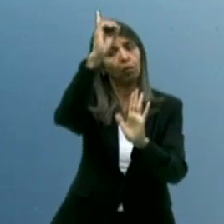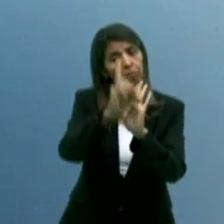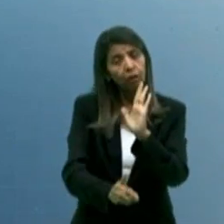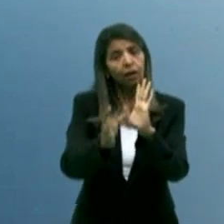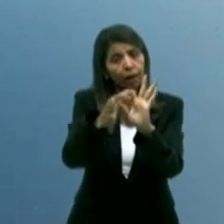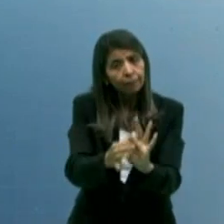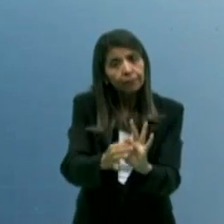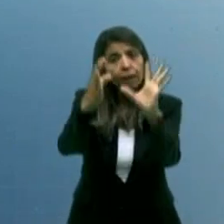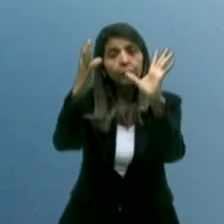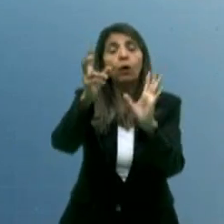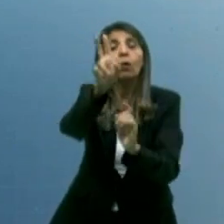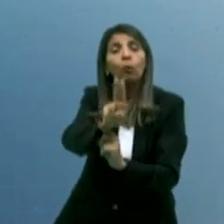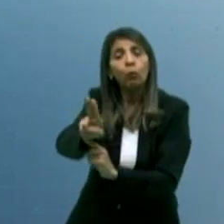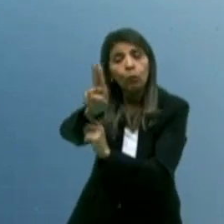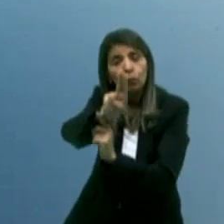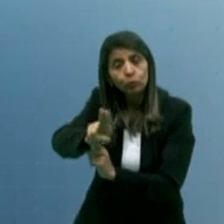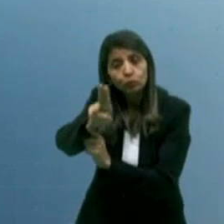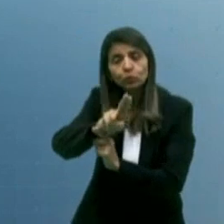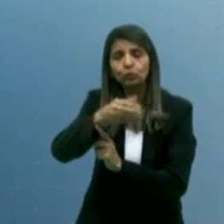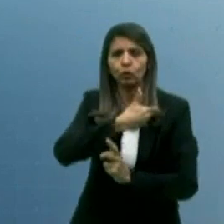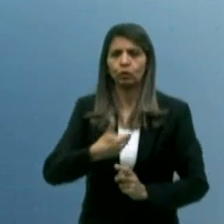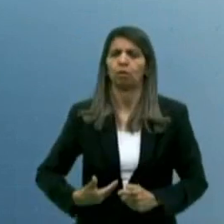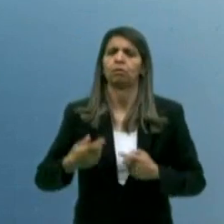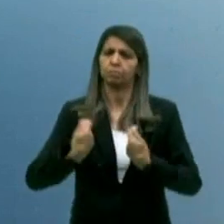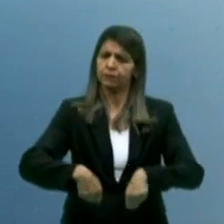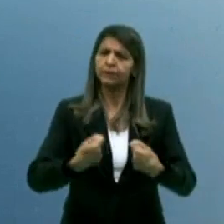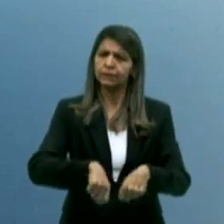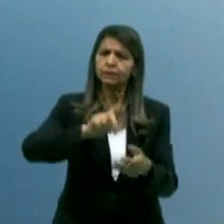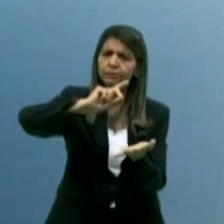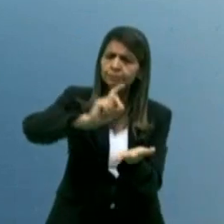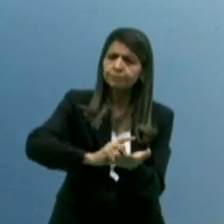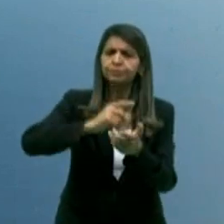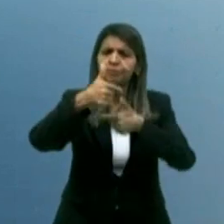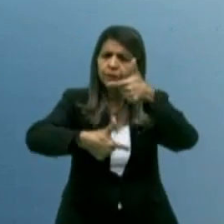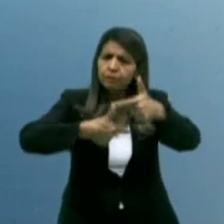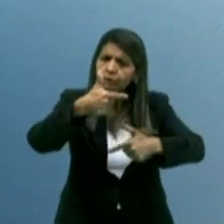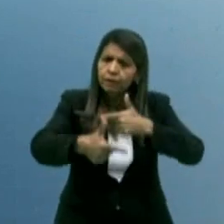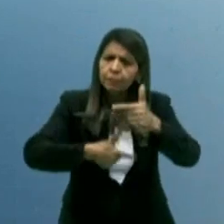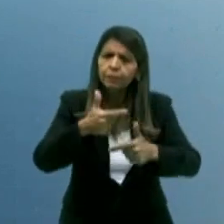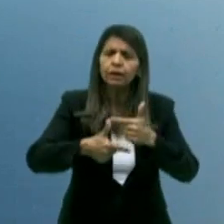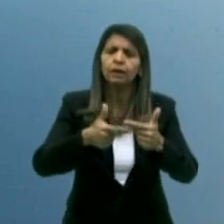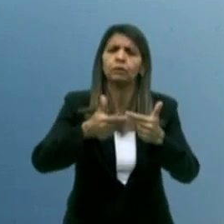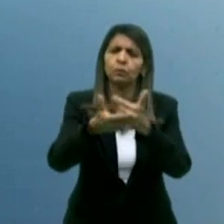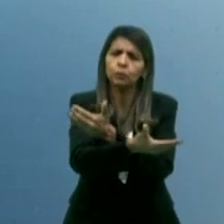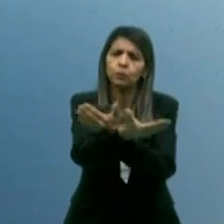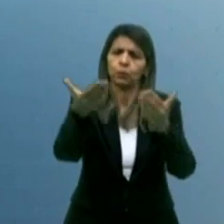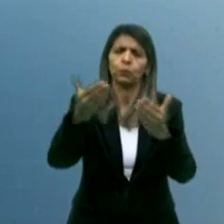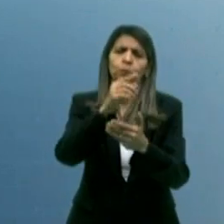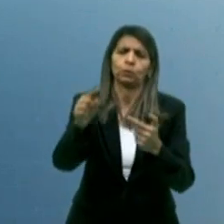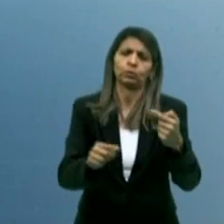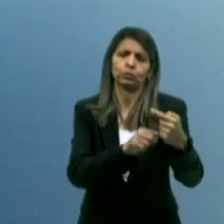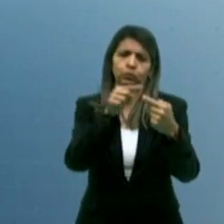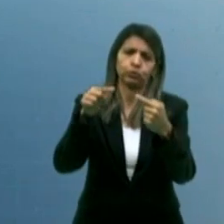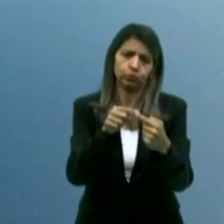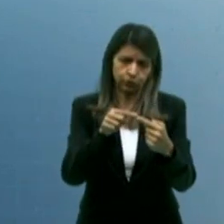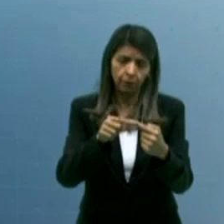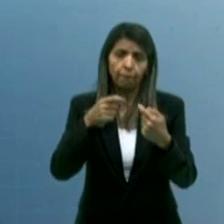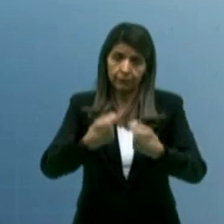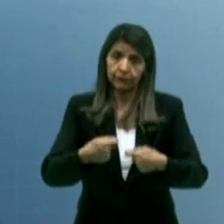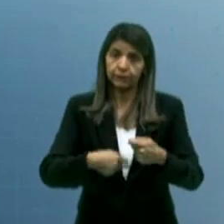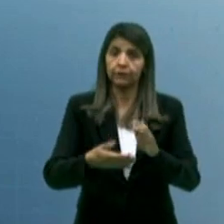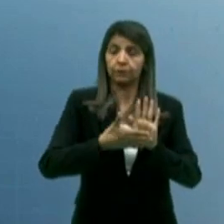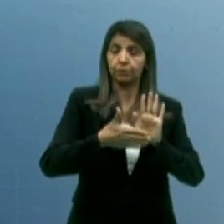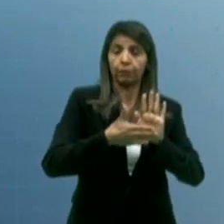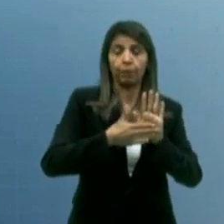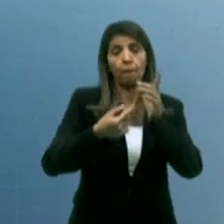utilizar o dinheiro público para o uso, de fato, com a população na sua ponta, quando chega a política pública para a